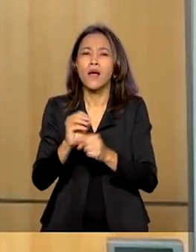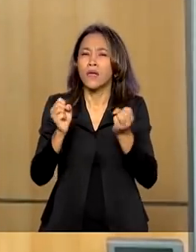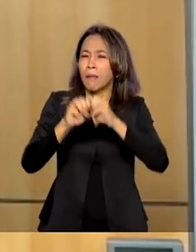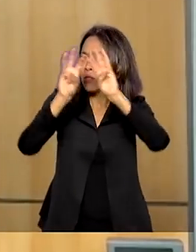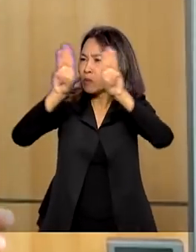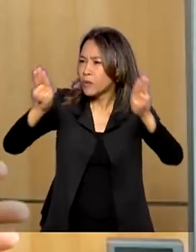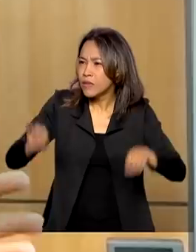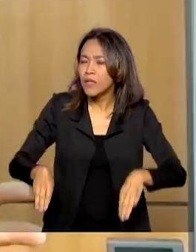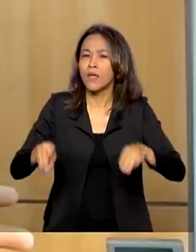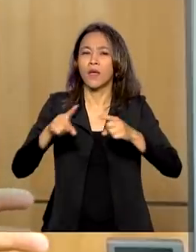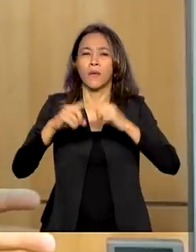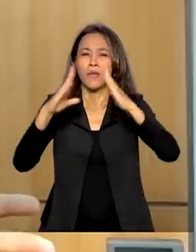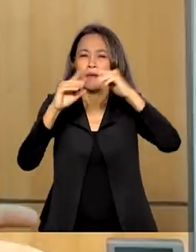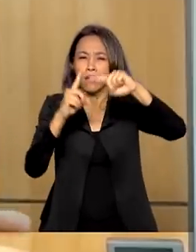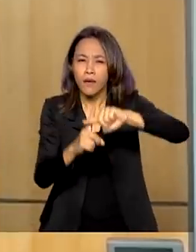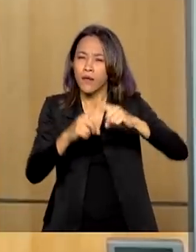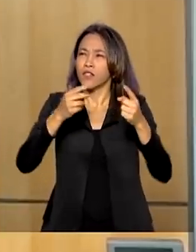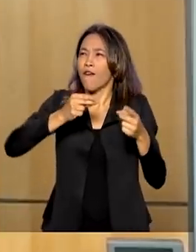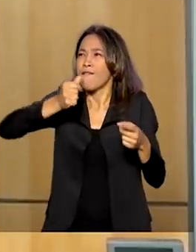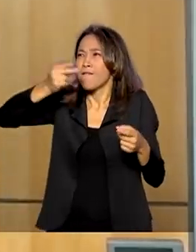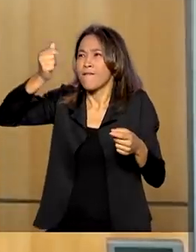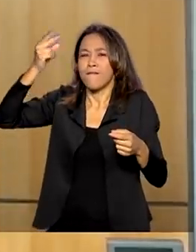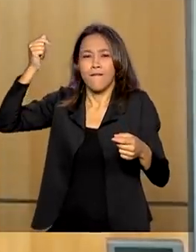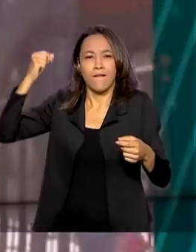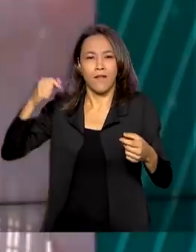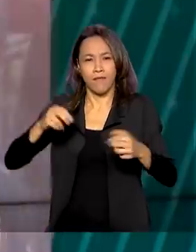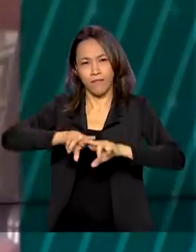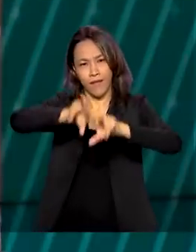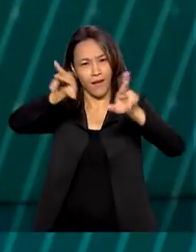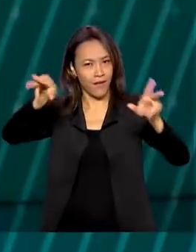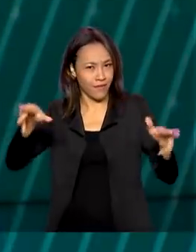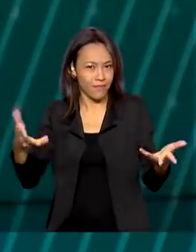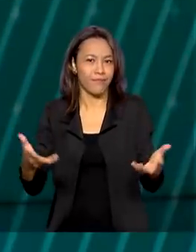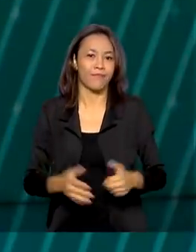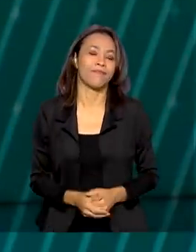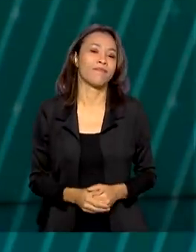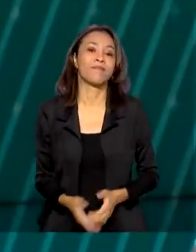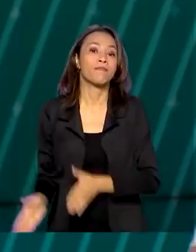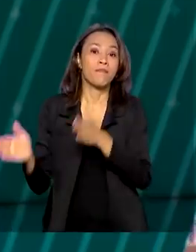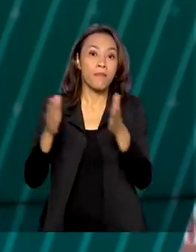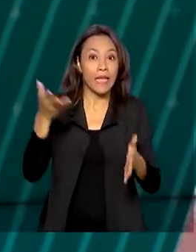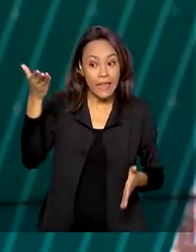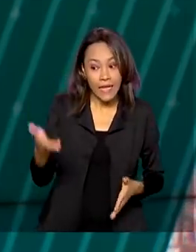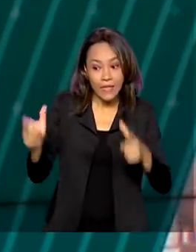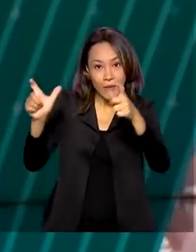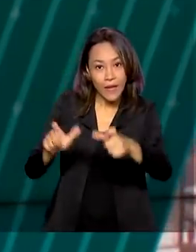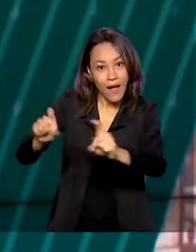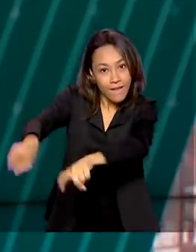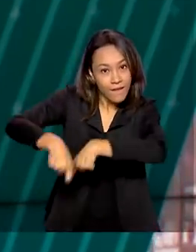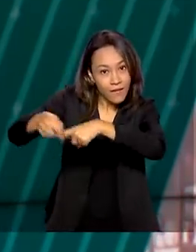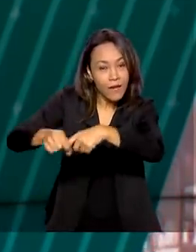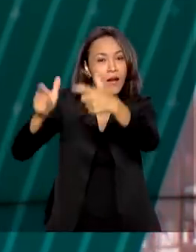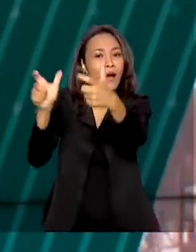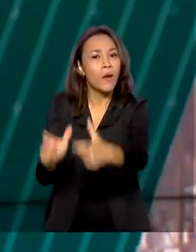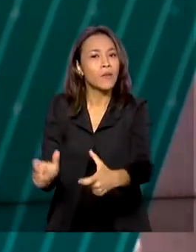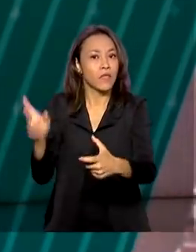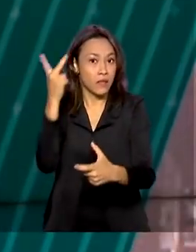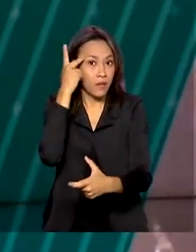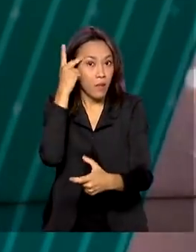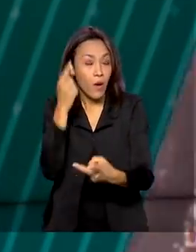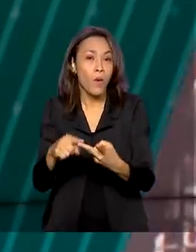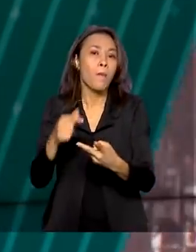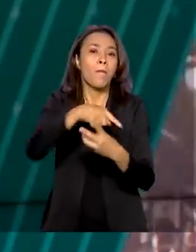alteração na sua fundamentação. Além da Fazenda Paudalho em São Paulo, outros três